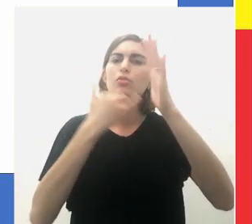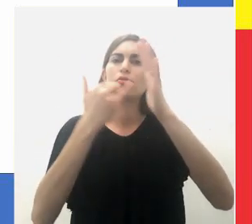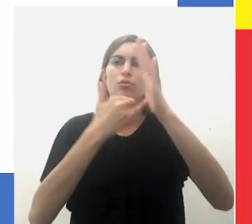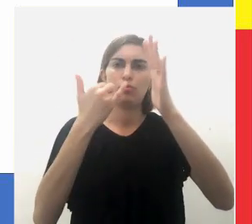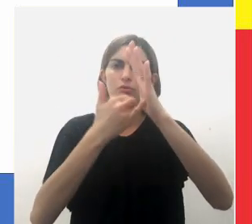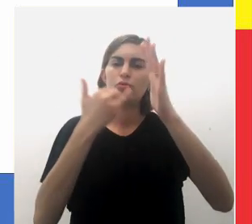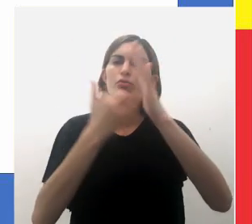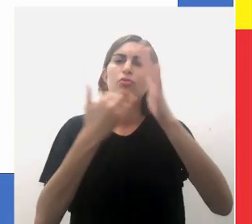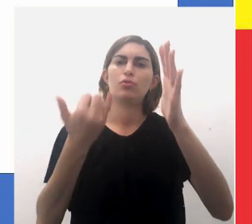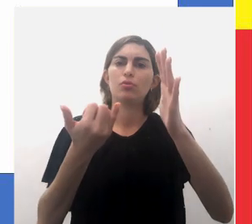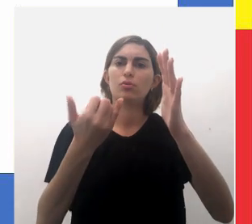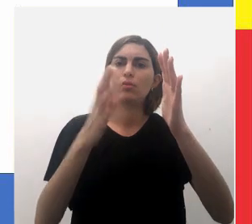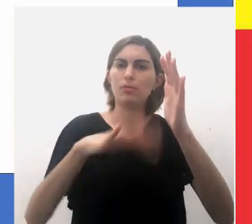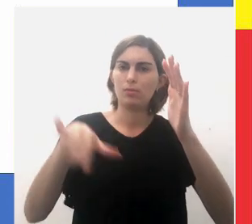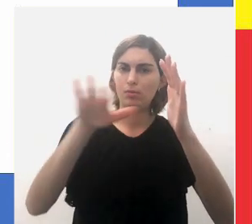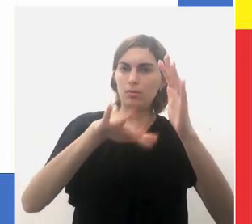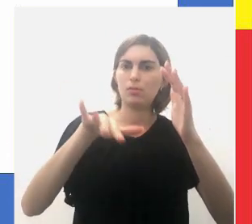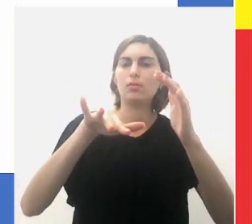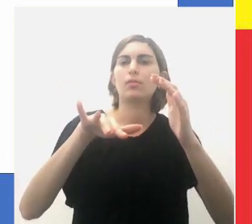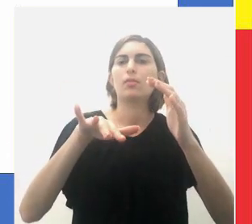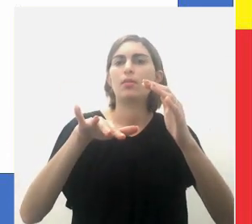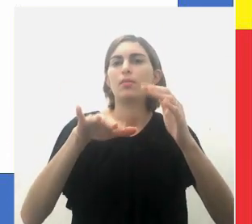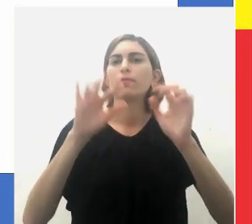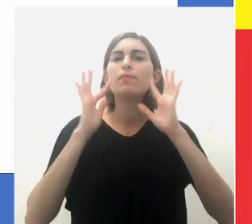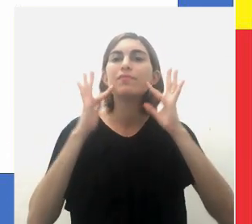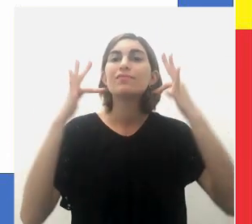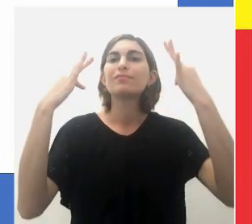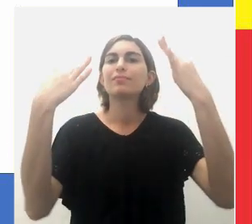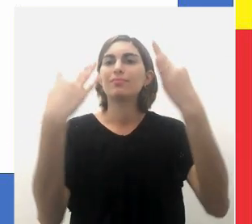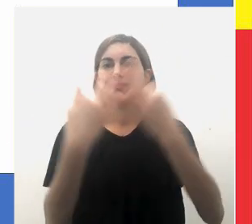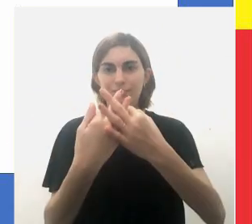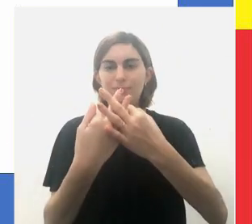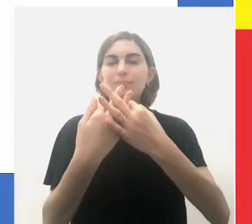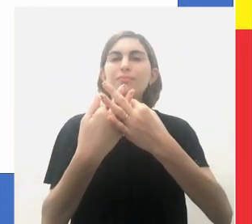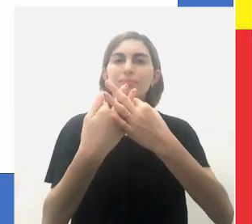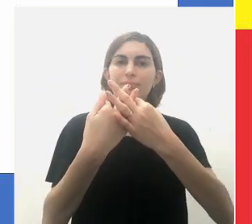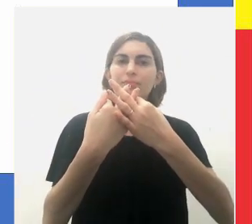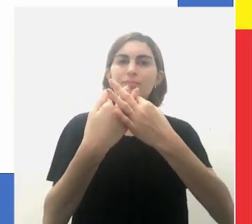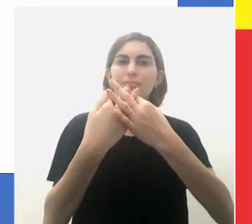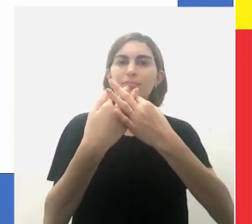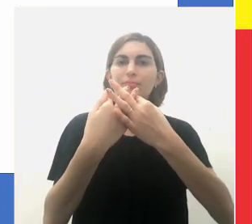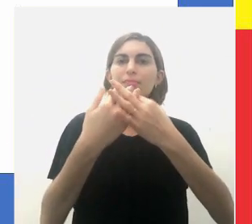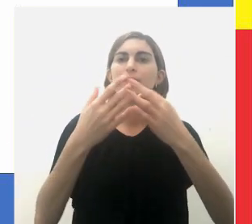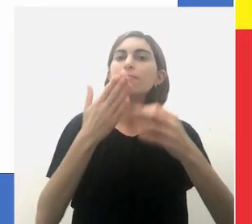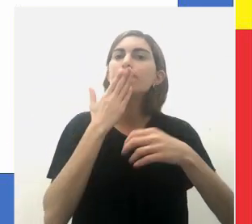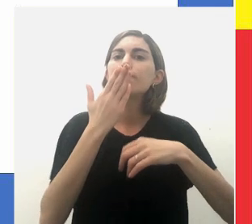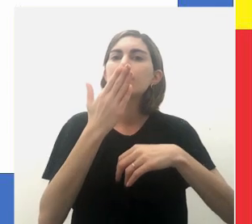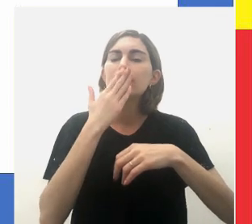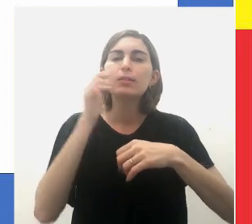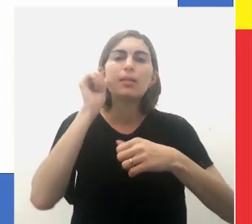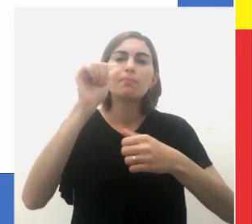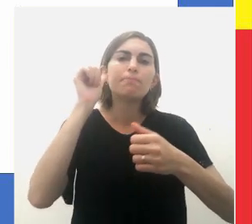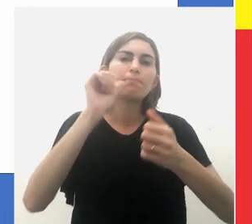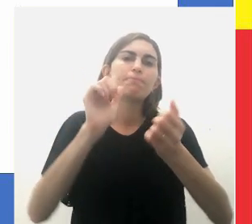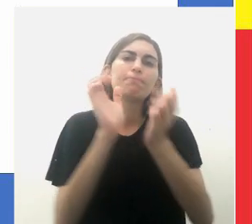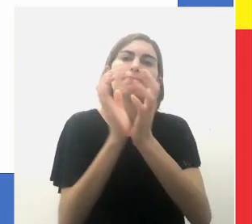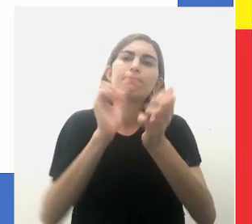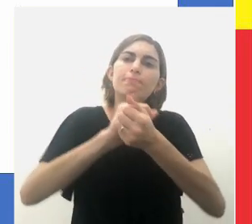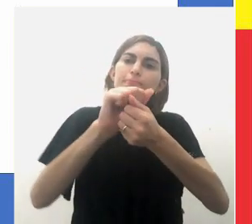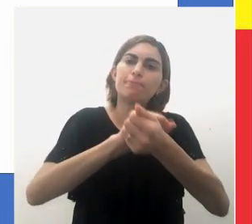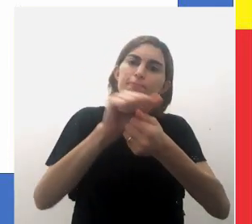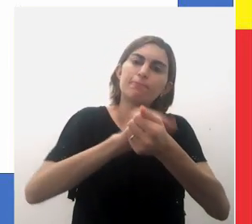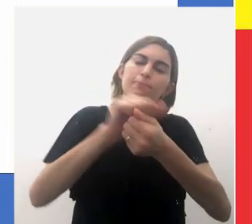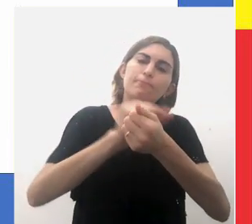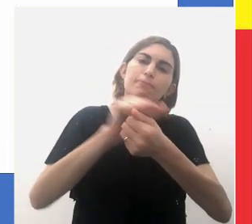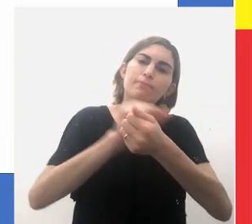presença de famílias de índias lavadeiras